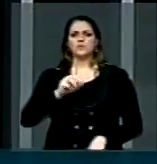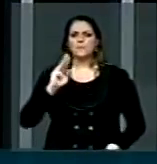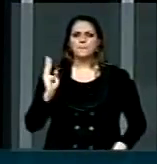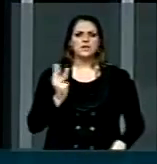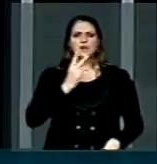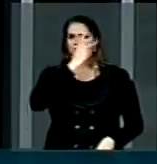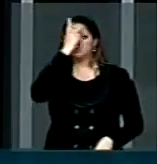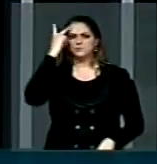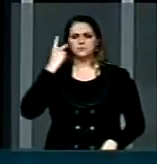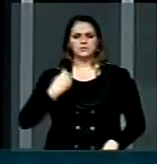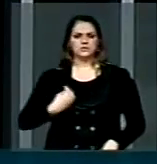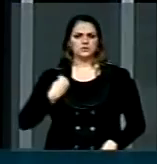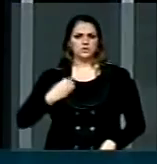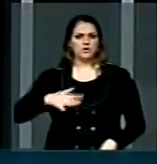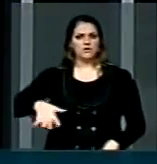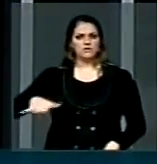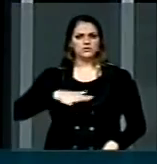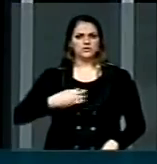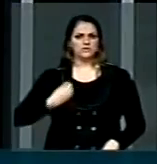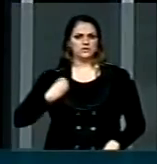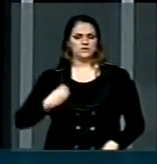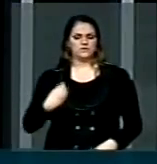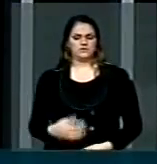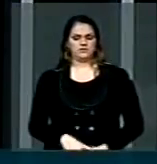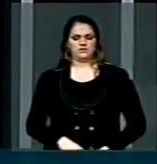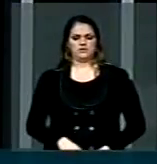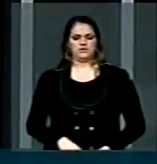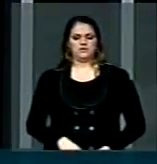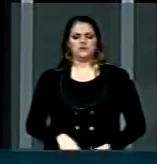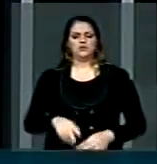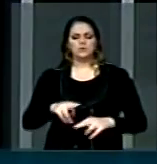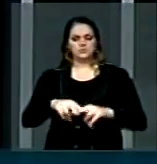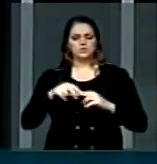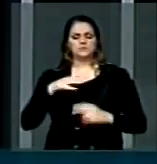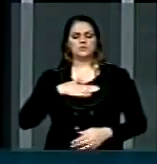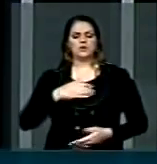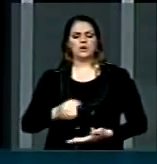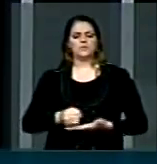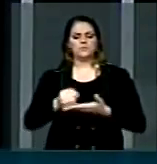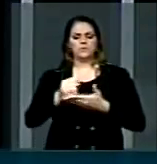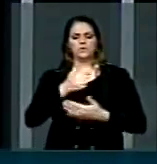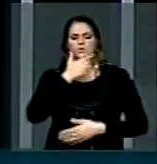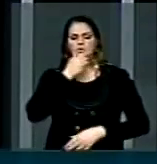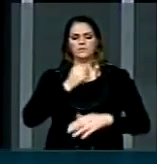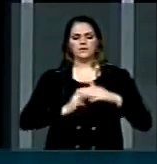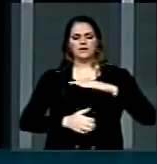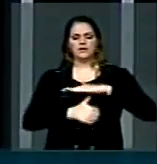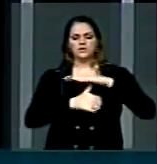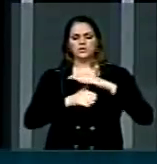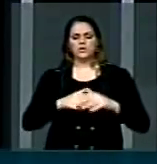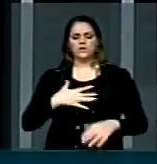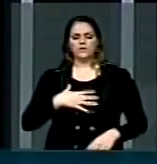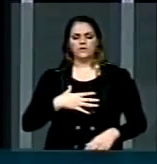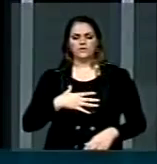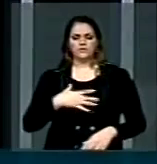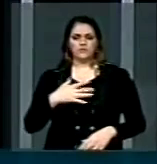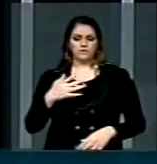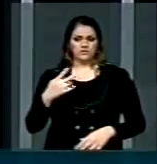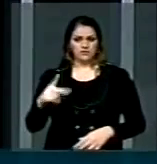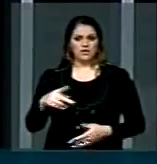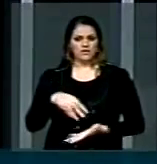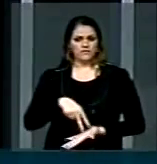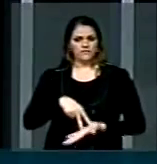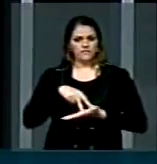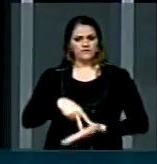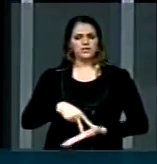habitantes. Portanto, fica aqui o nosso apoio ao reitor, a sua firme determinação